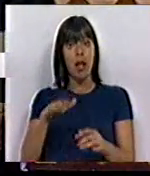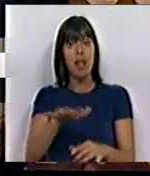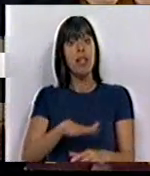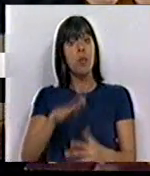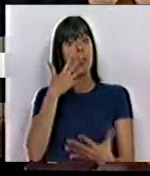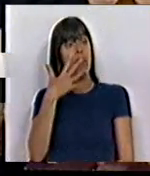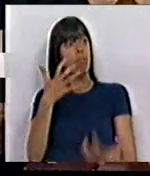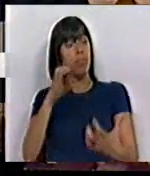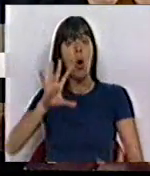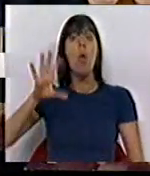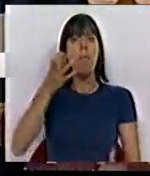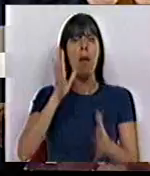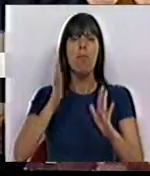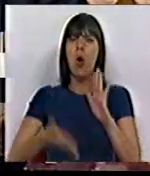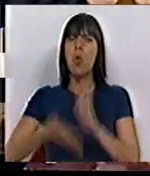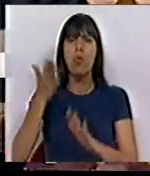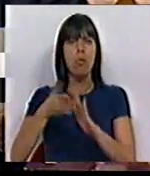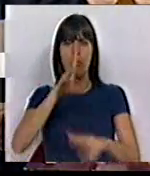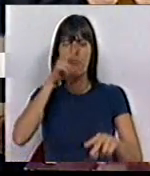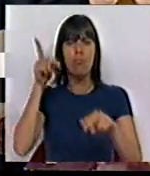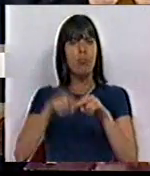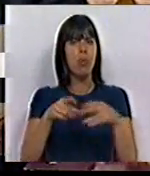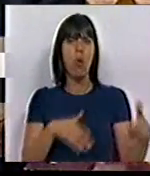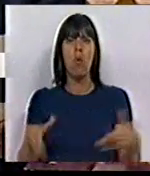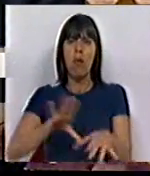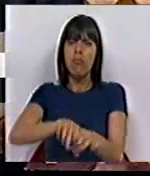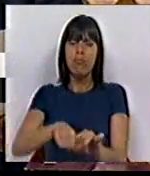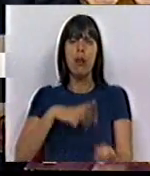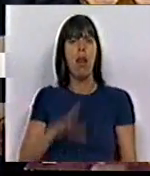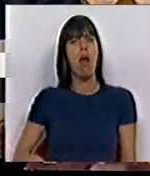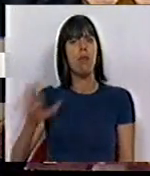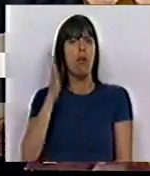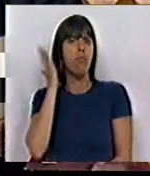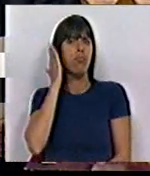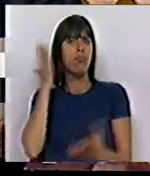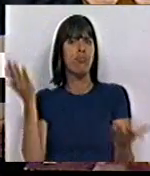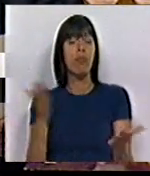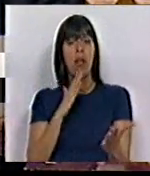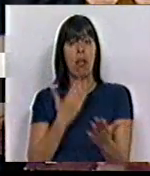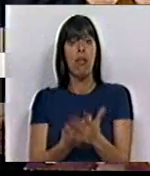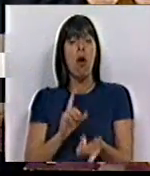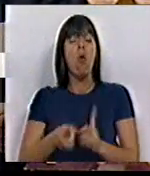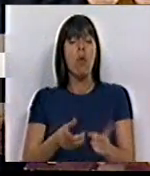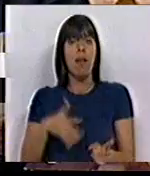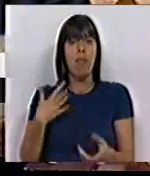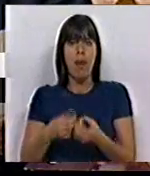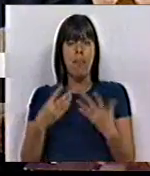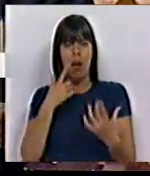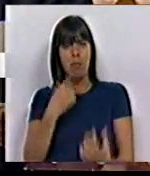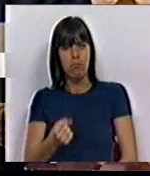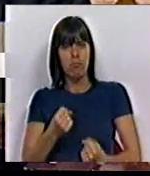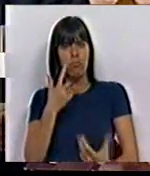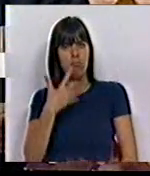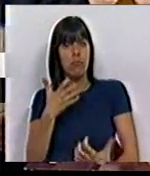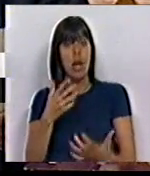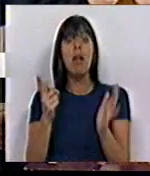evidencia a urgência da interrupção do caminho de ruína nacional que está em curso e coloca com cada vez mais força